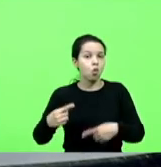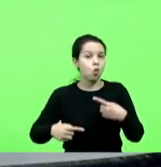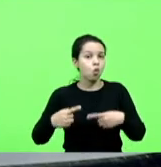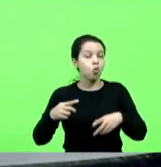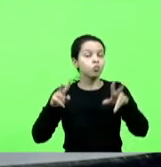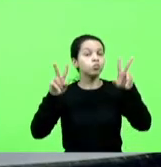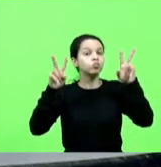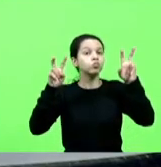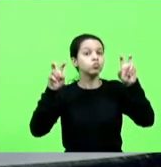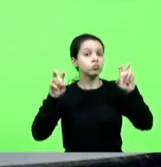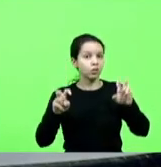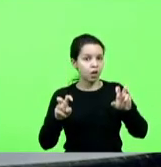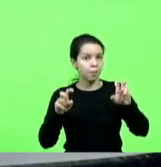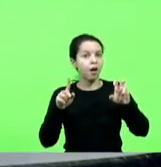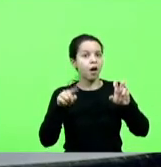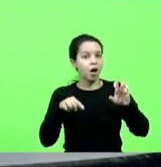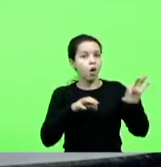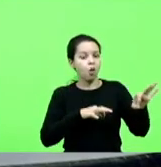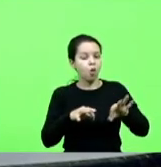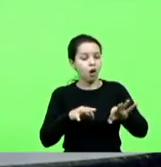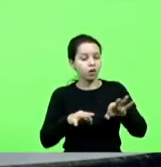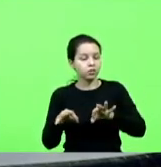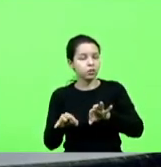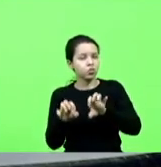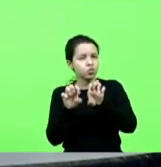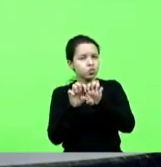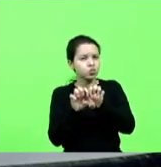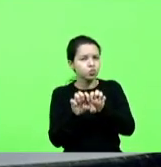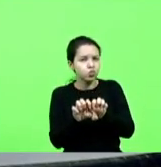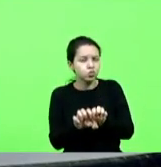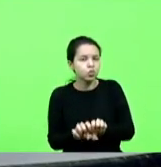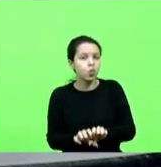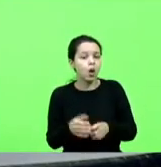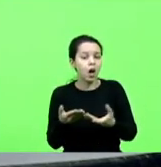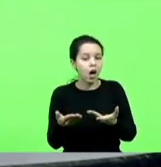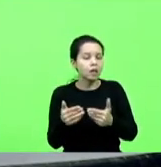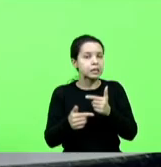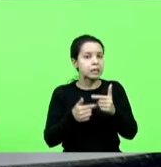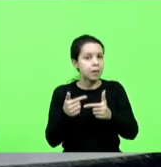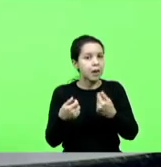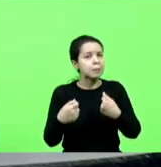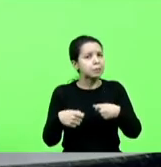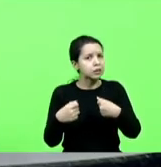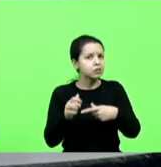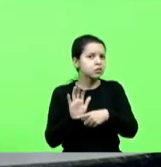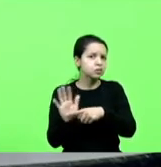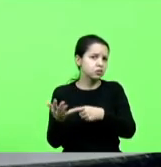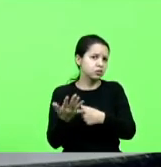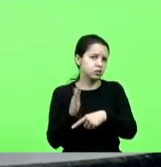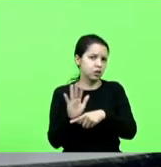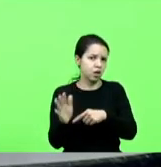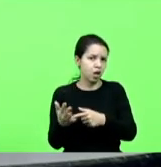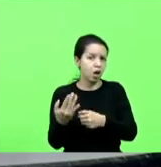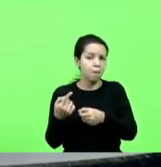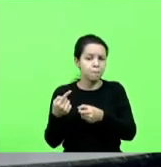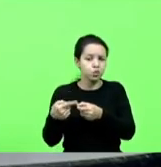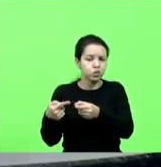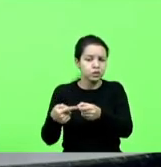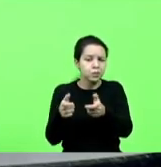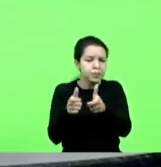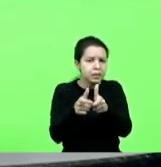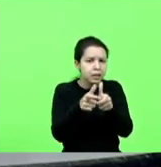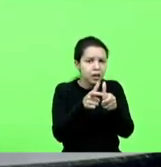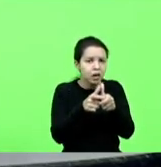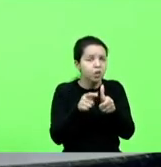organização, a estruturação desse trabalho que tem que ser cooperado. Os pequenos municípios, eles não têm